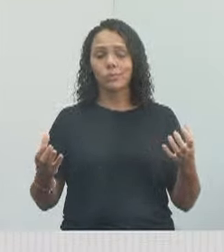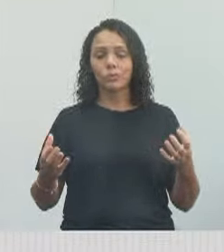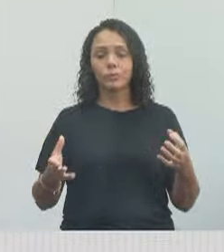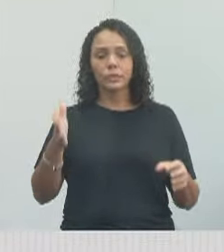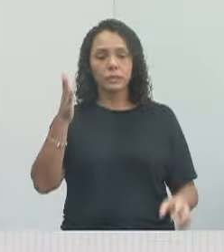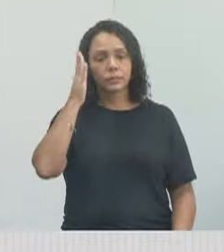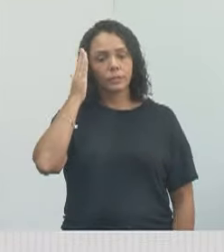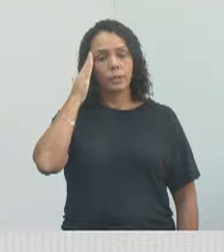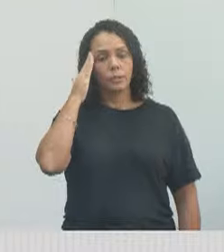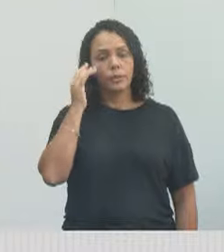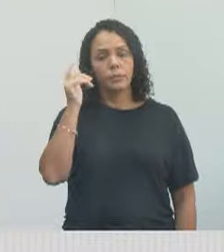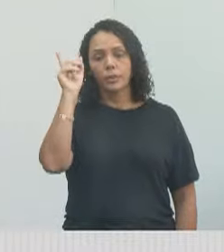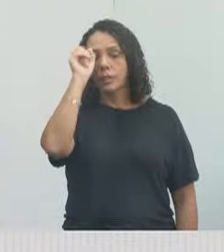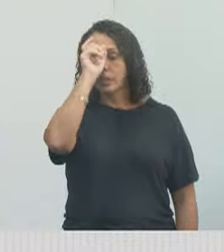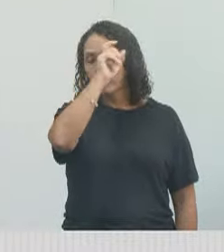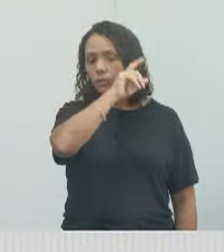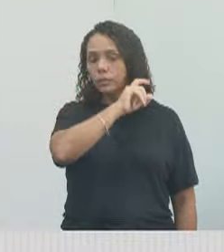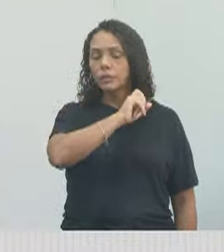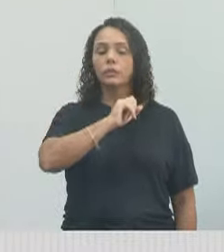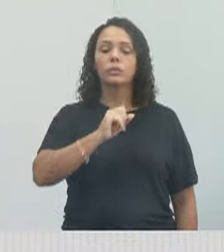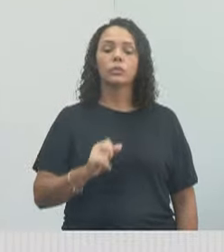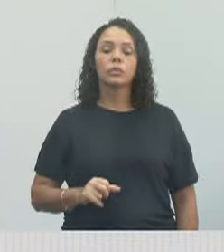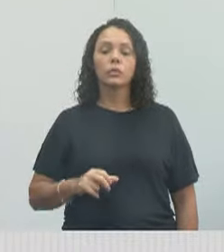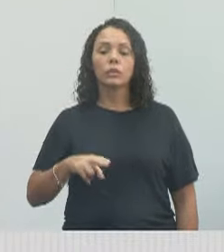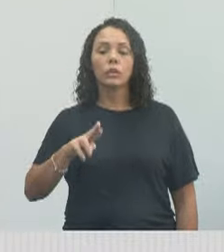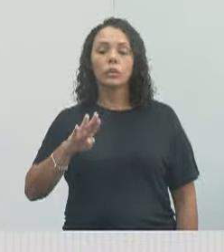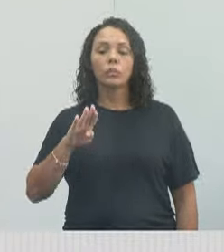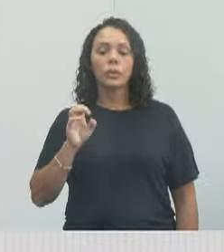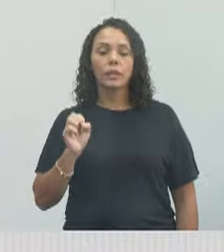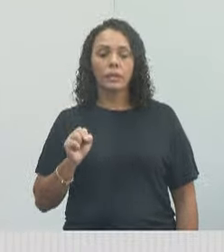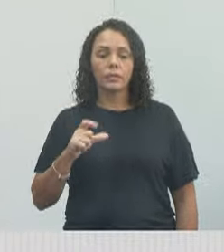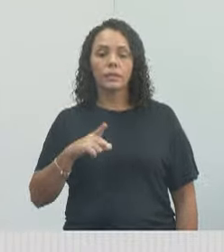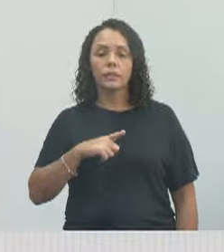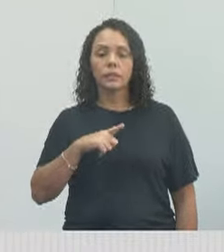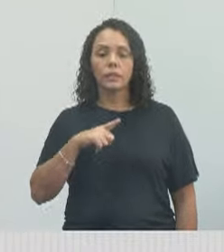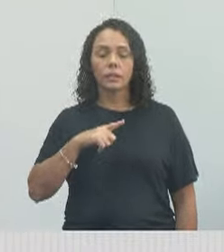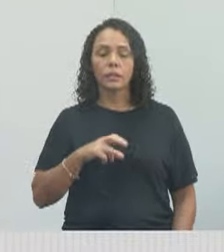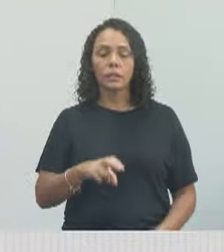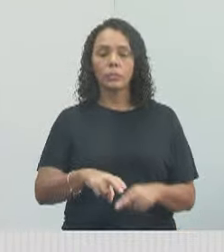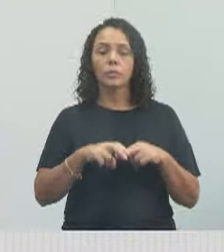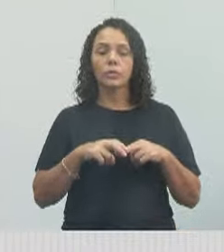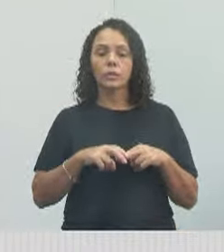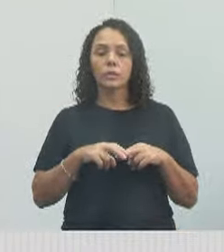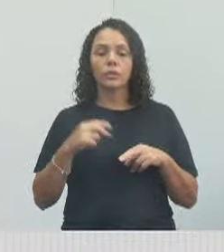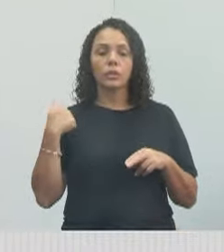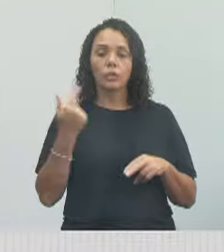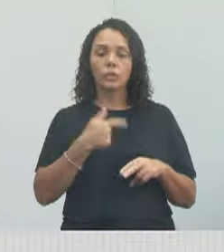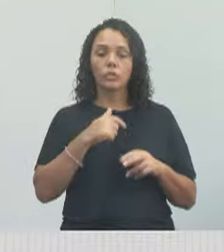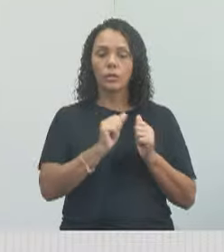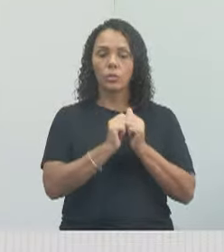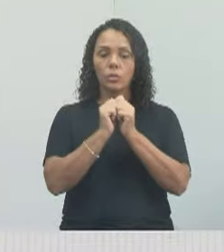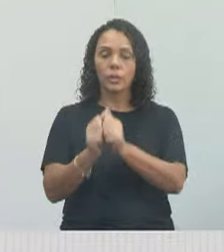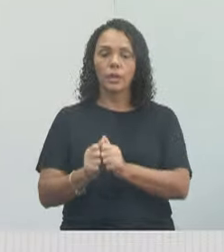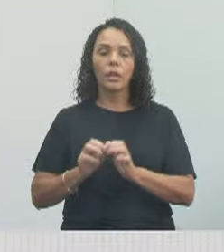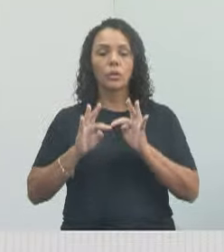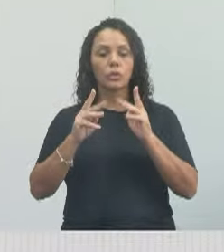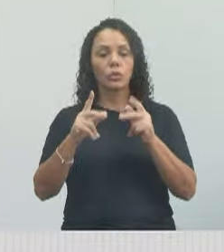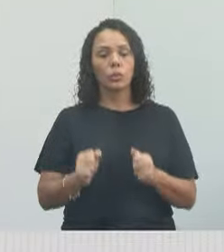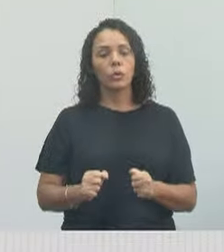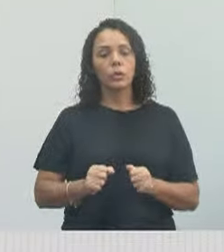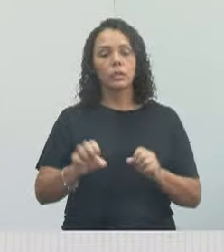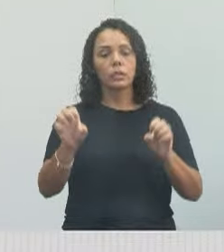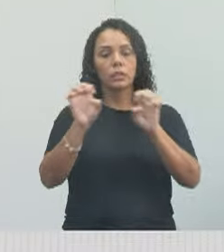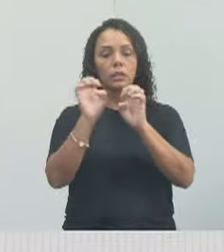no postinho do Nova Esperança. Então, a gente está lá e vamos estar acompanhando toda a estrutura,